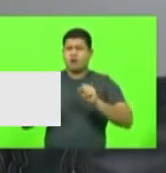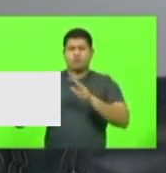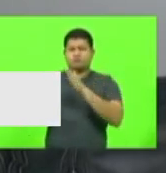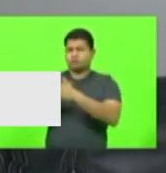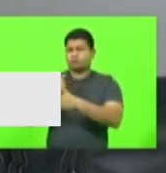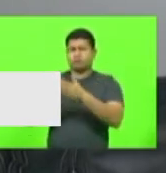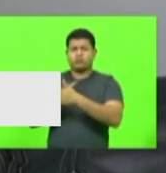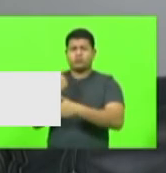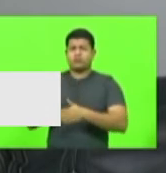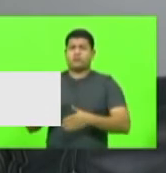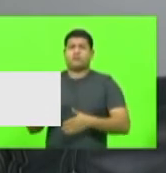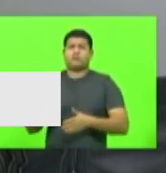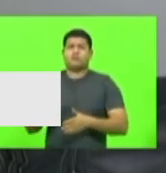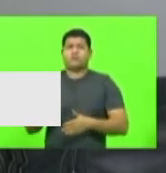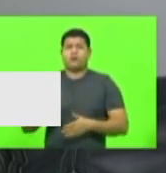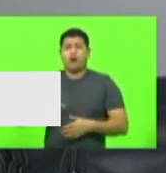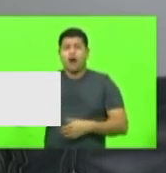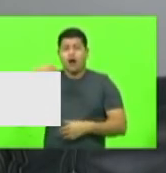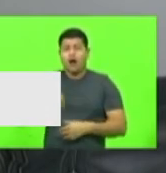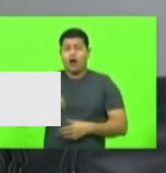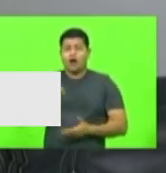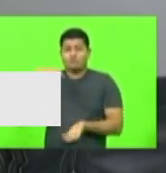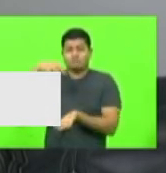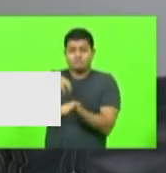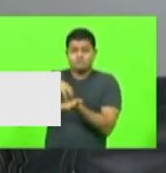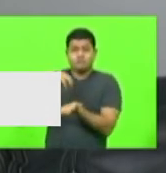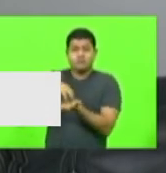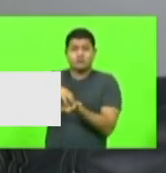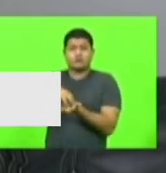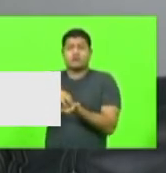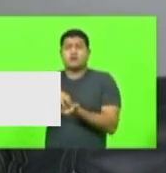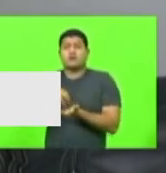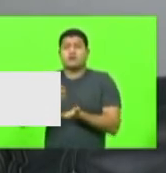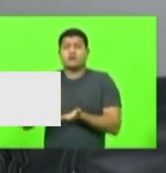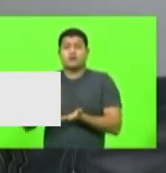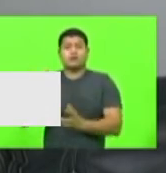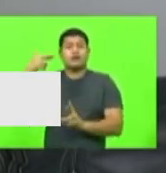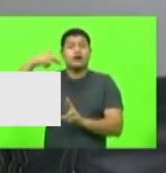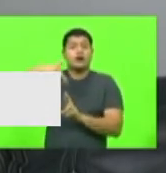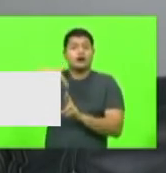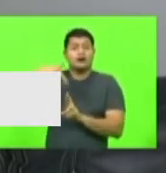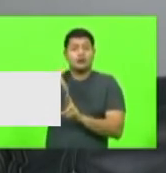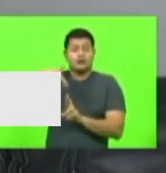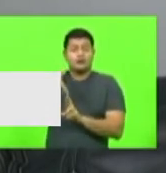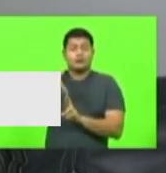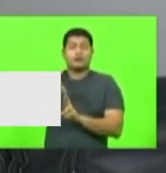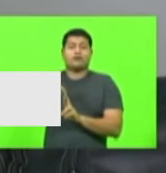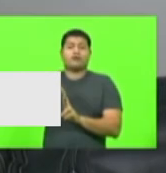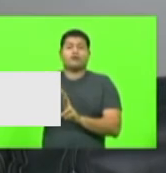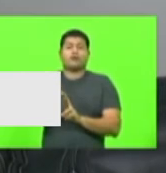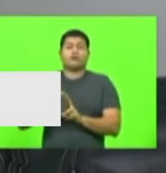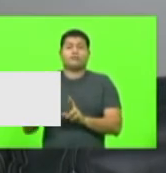polo irradiador, como fonte de incentivo, enfim.